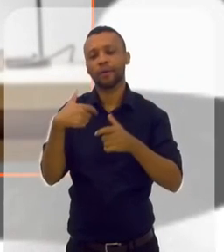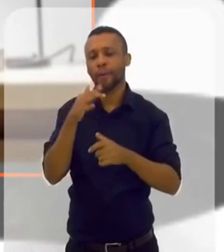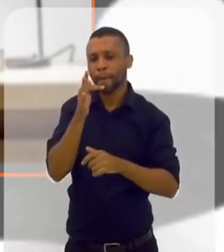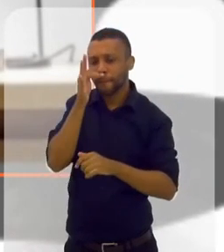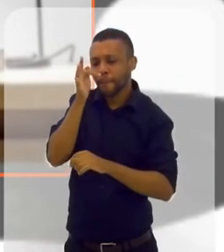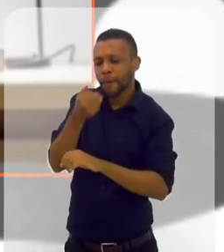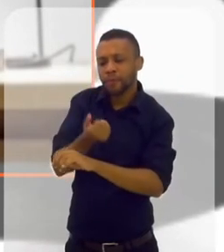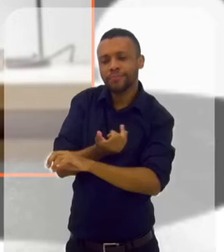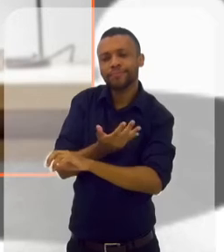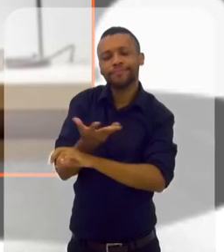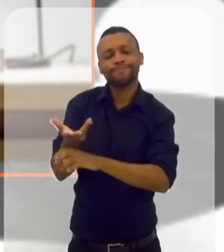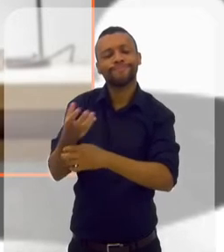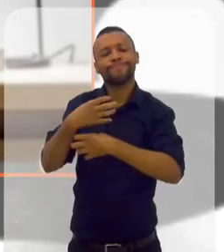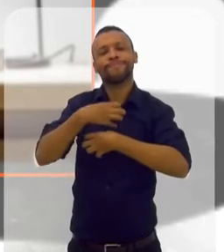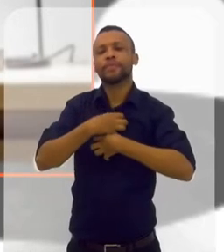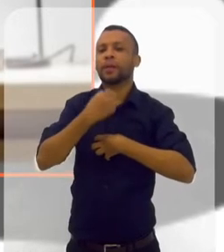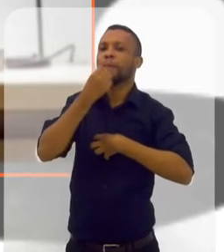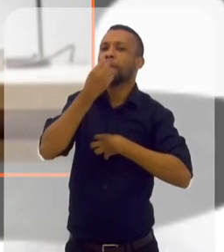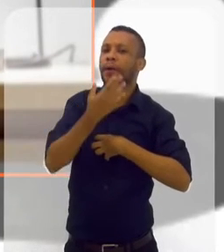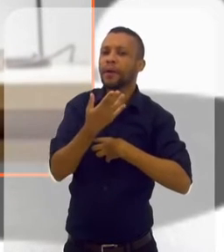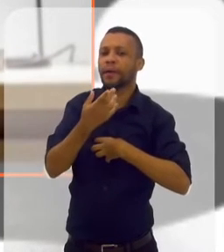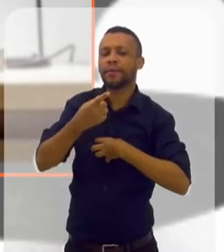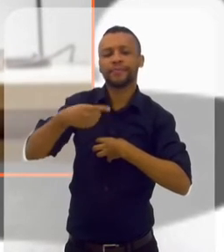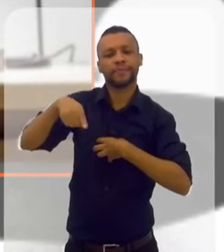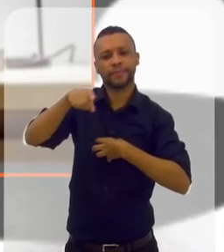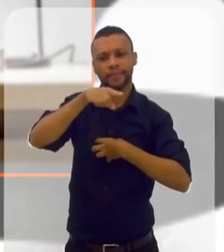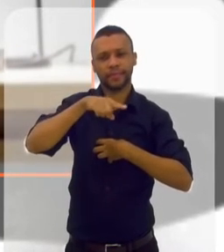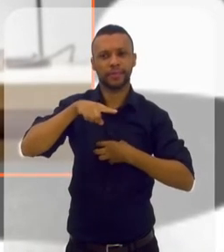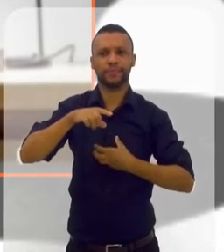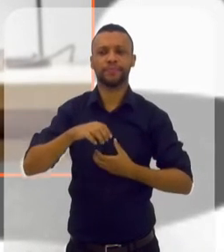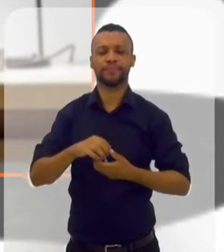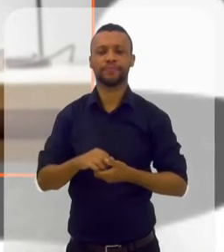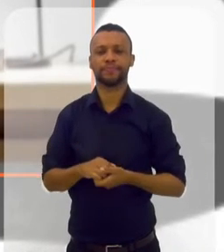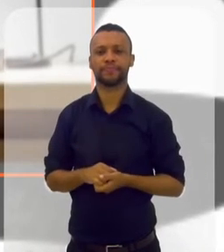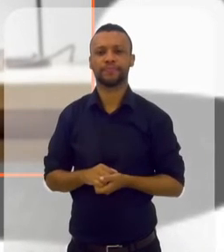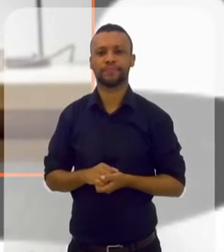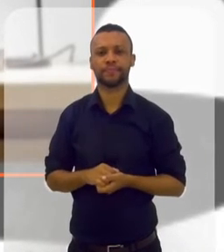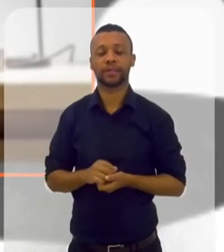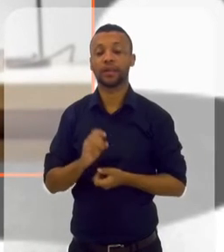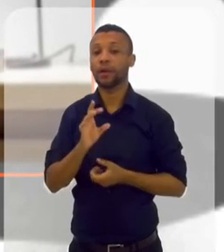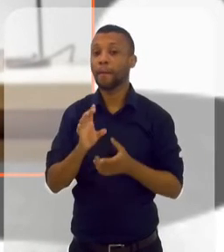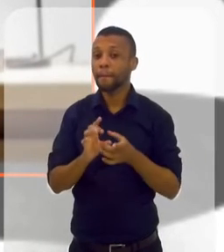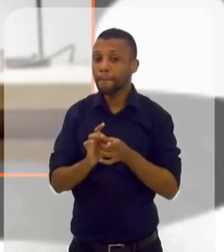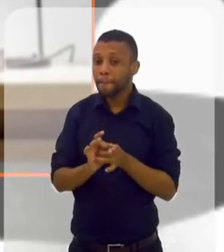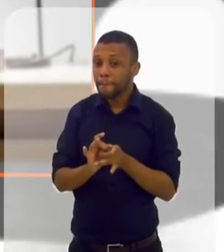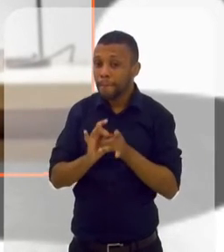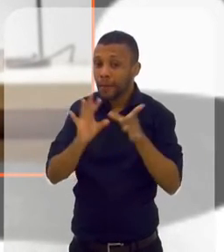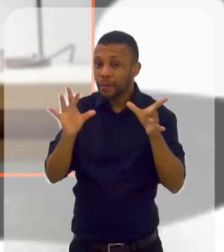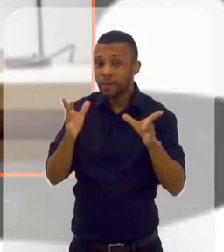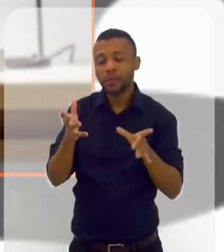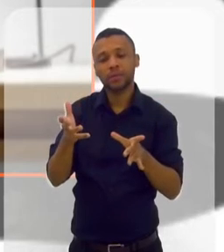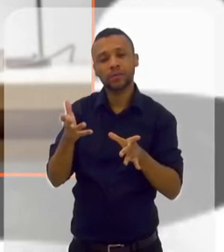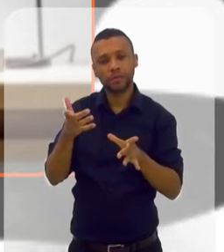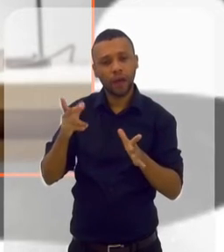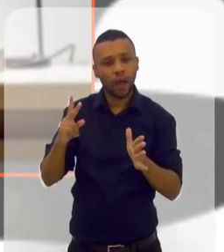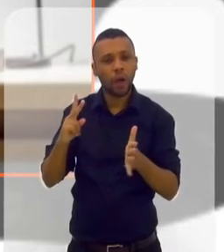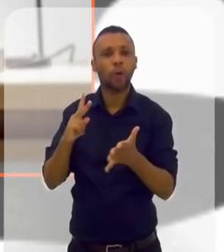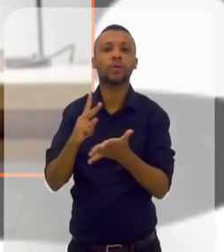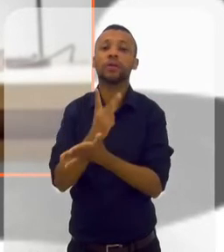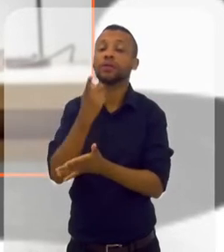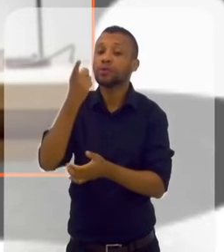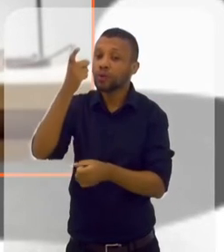for, um paraíso para você. Um lugar que você nunca tenha ido antes. Só permita que isso aconteça.